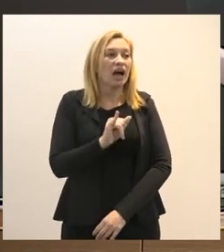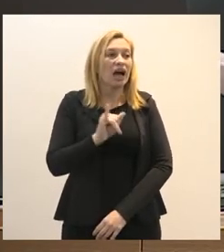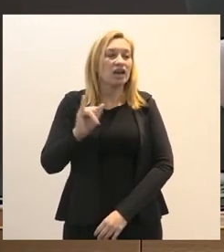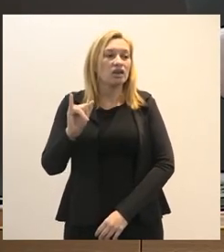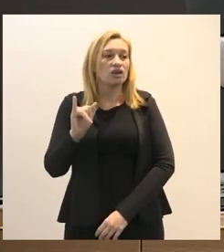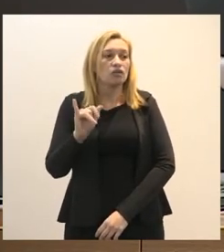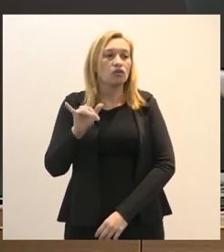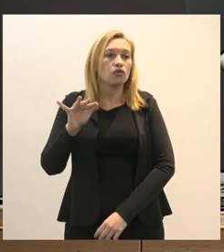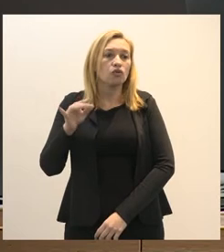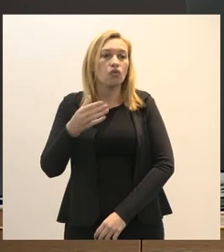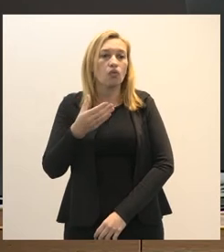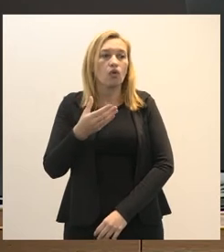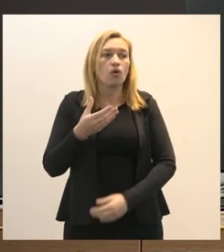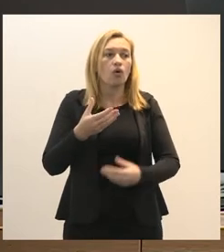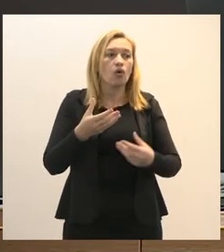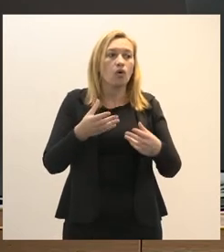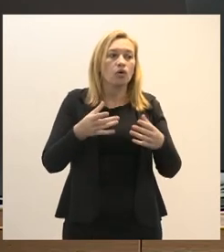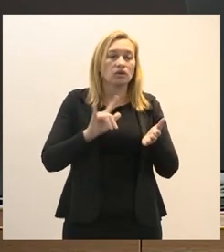tem o nome do